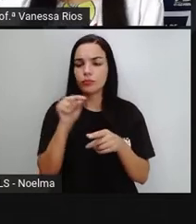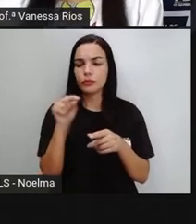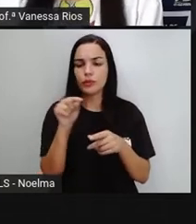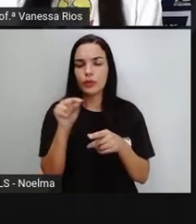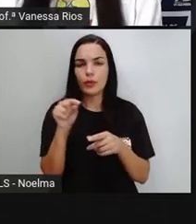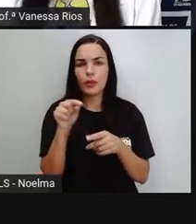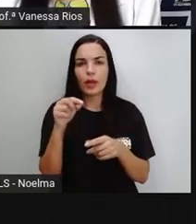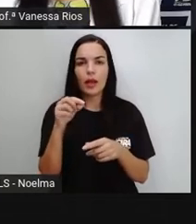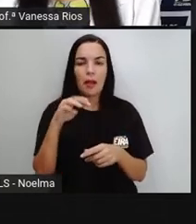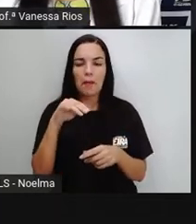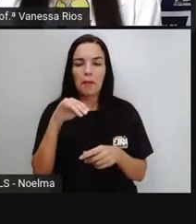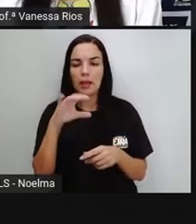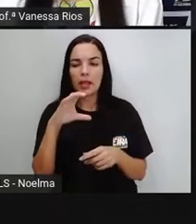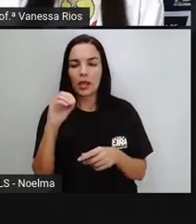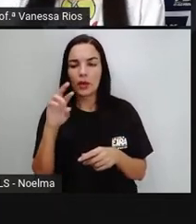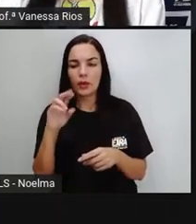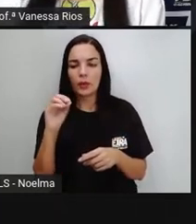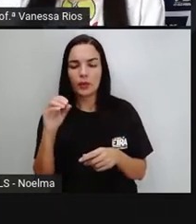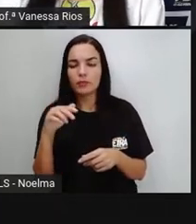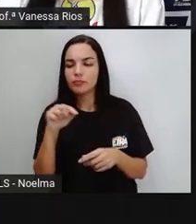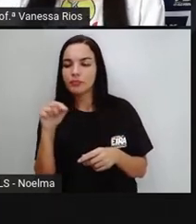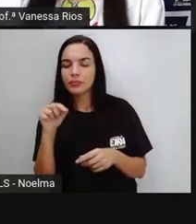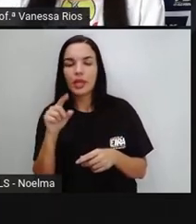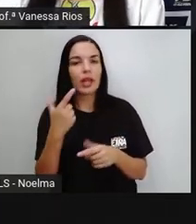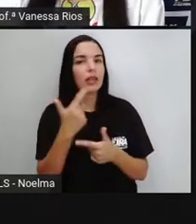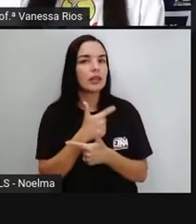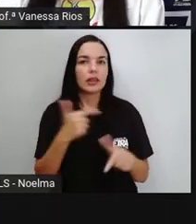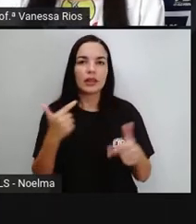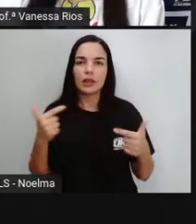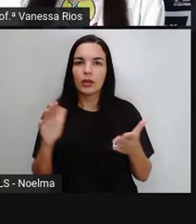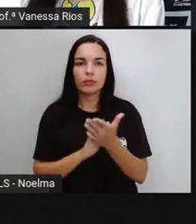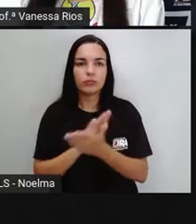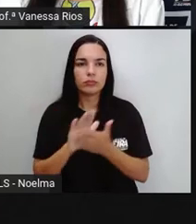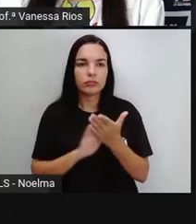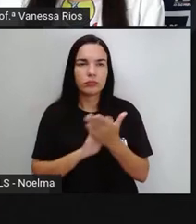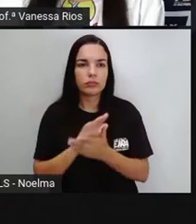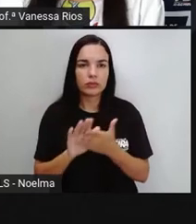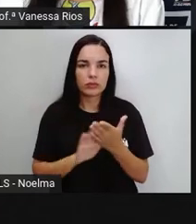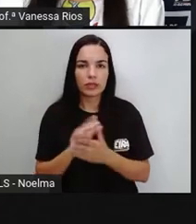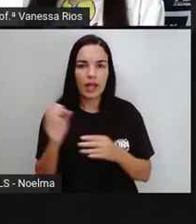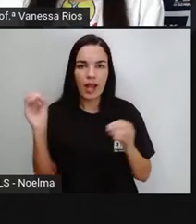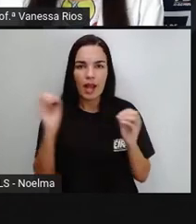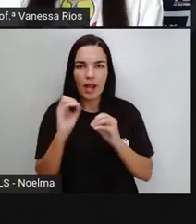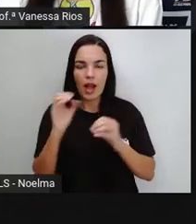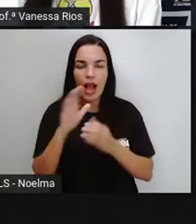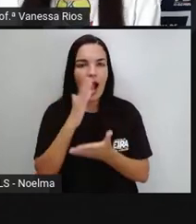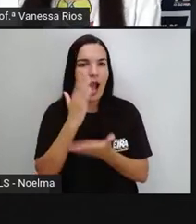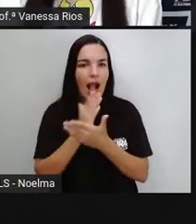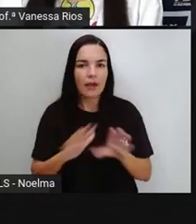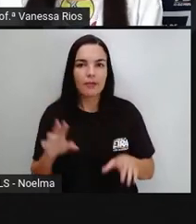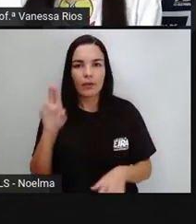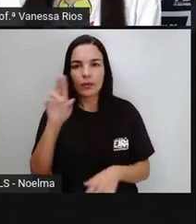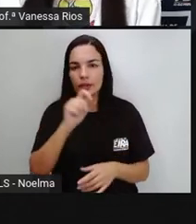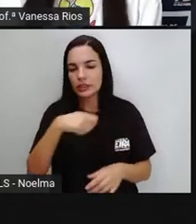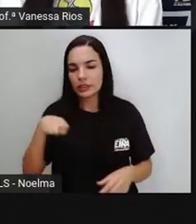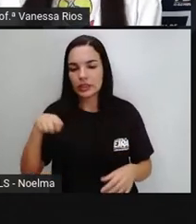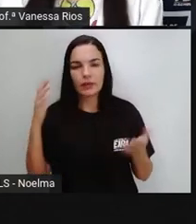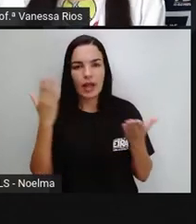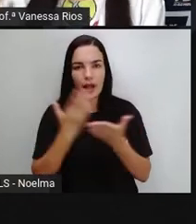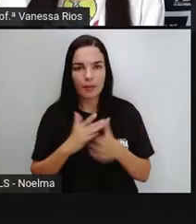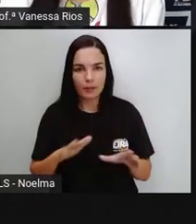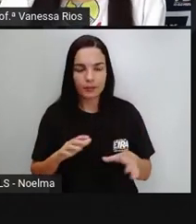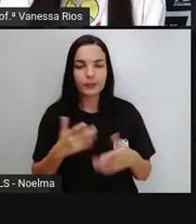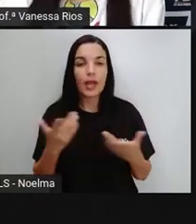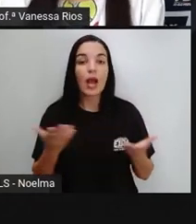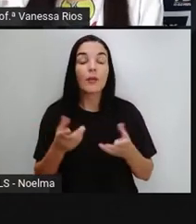micro-organismos. Mas esse micro-organismo aí com o O, dois O's, ó, a gente não escreve mais. Mas vamos